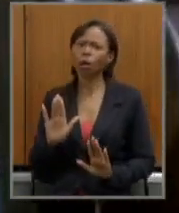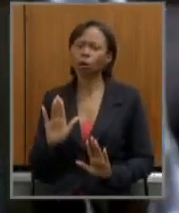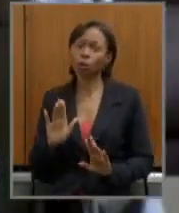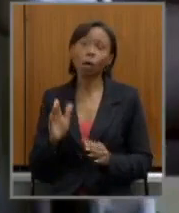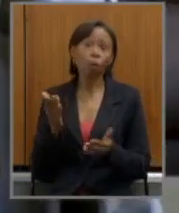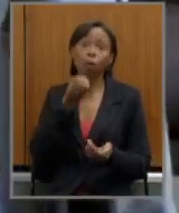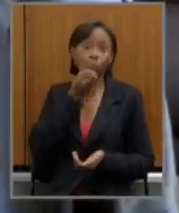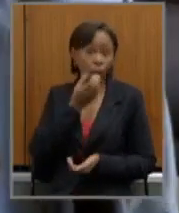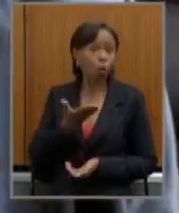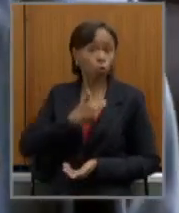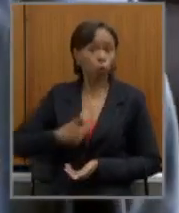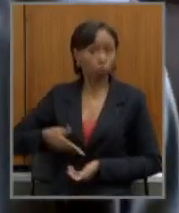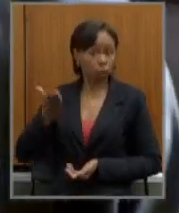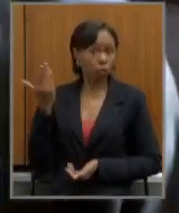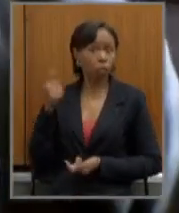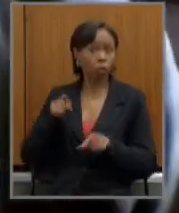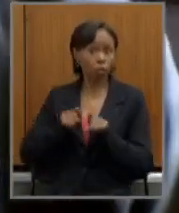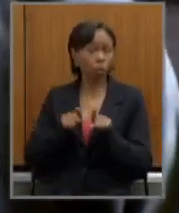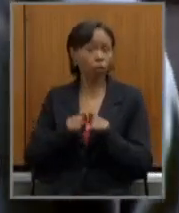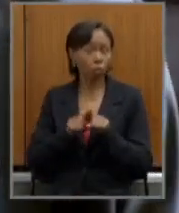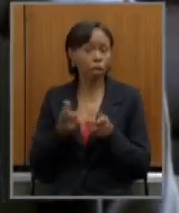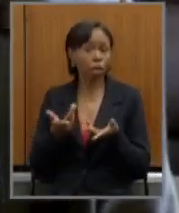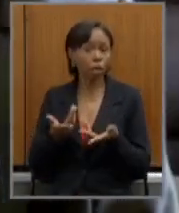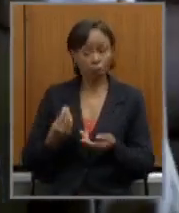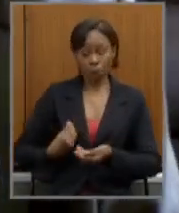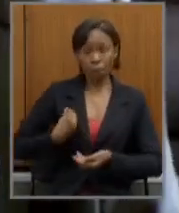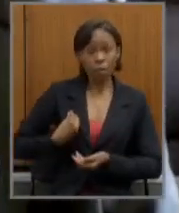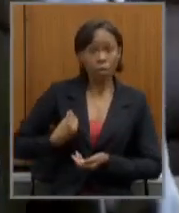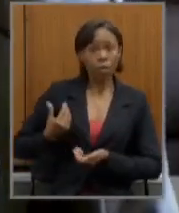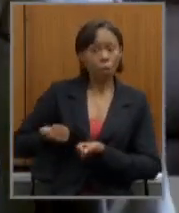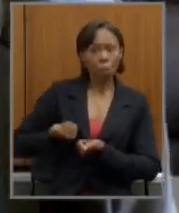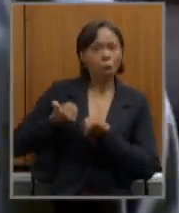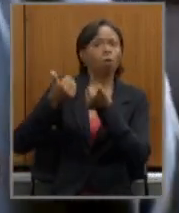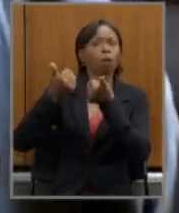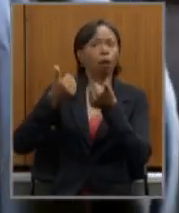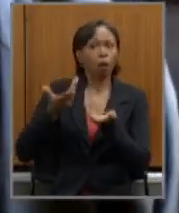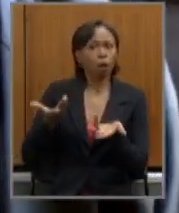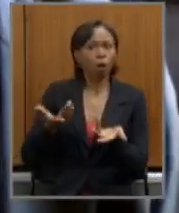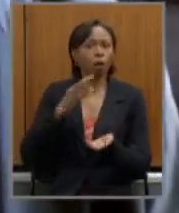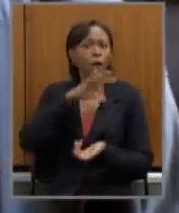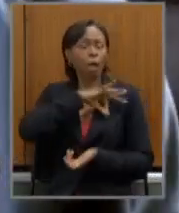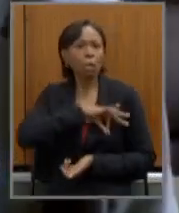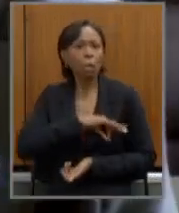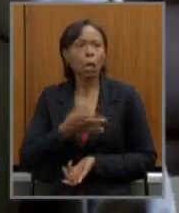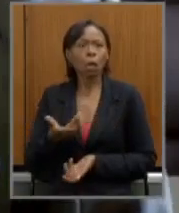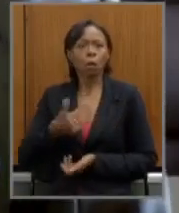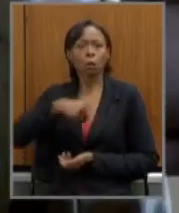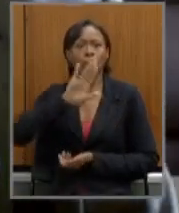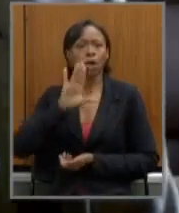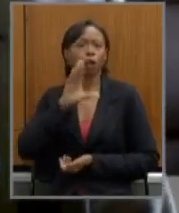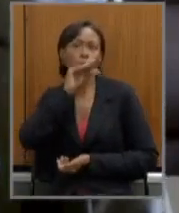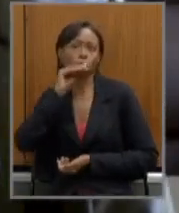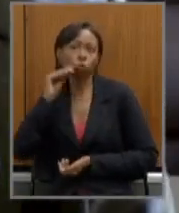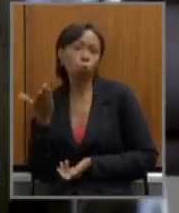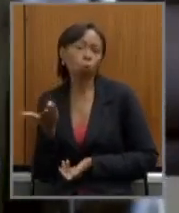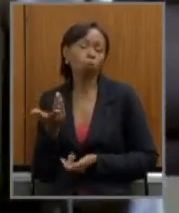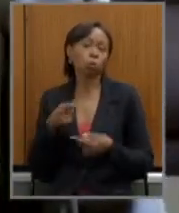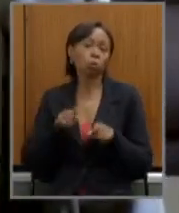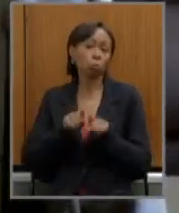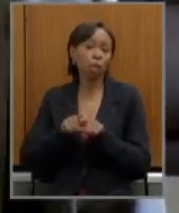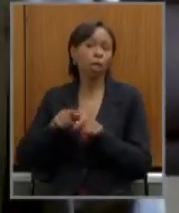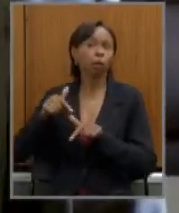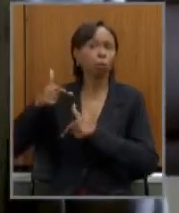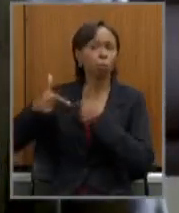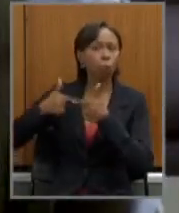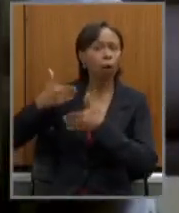governos que aumenta a expectativa de vida teve condição de aumentar o ganho dos servidores públicos que fez as carreiras